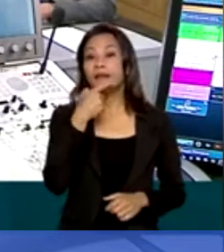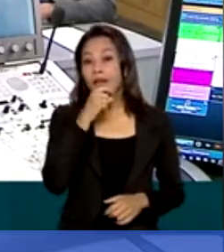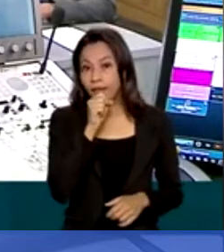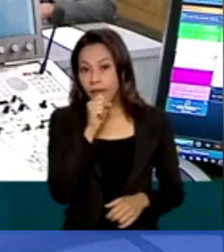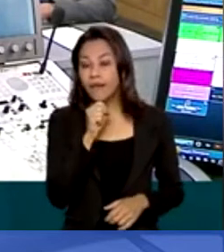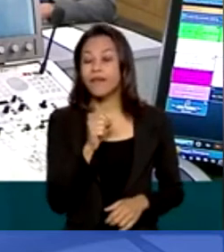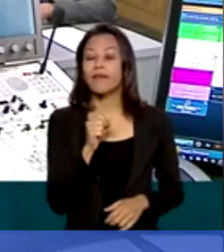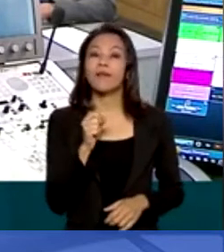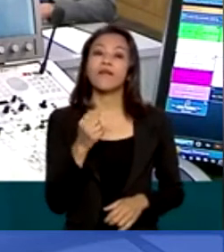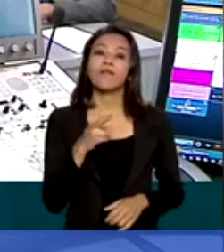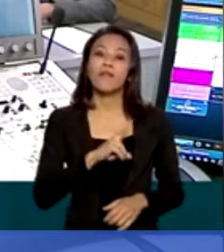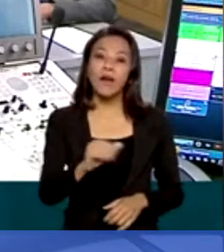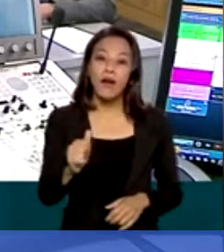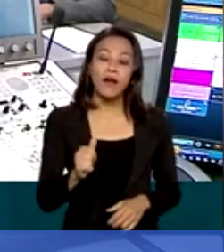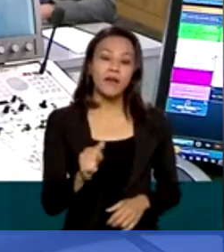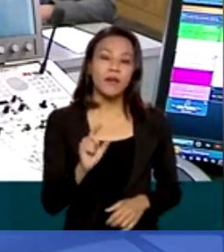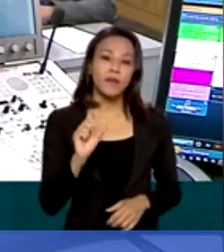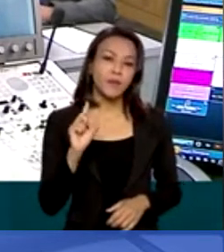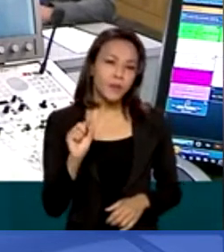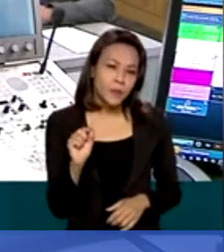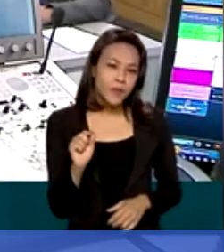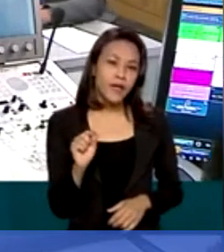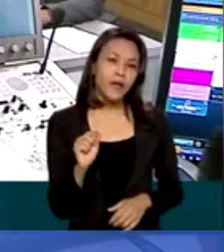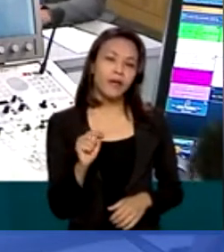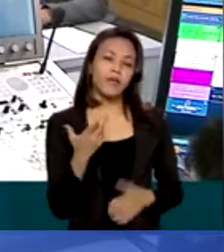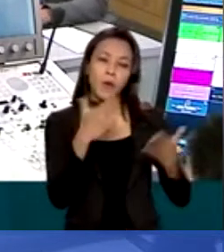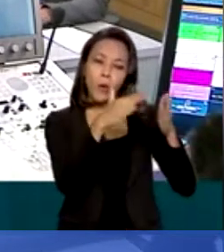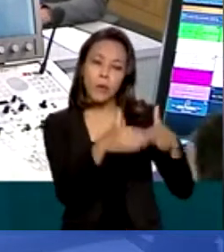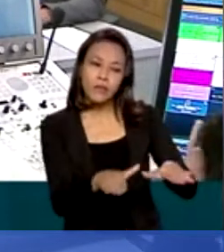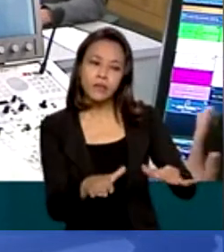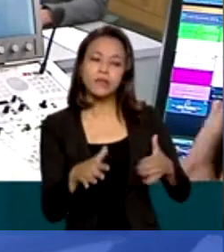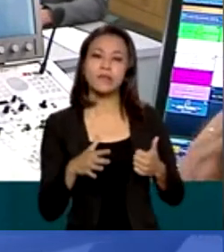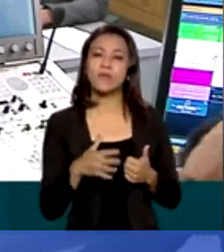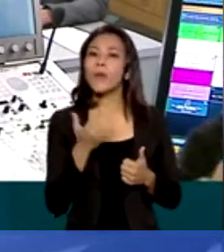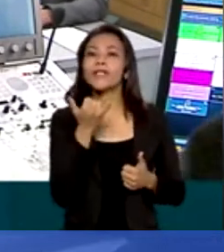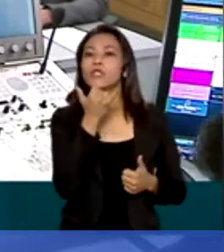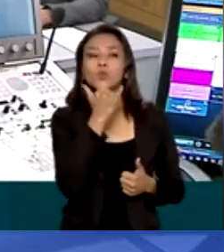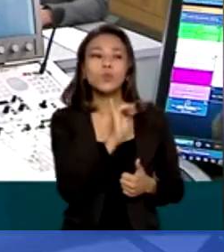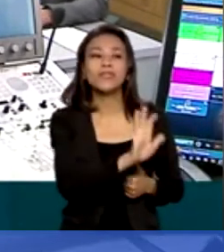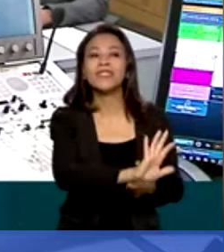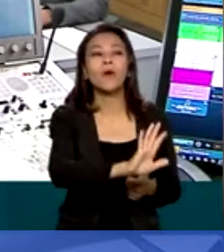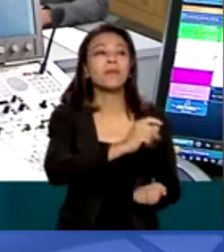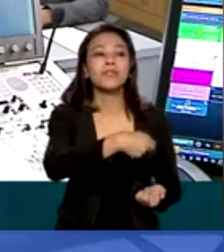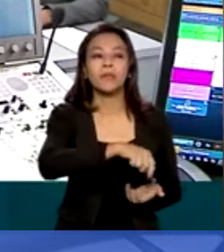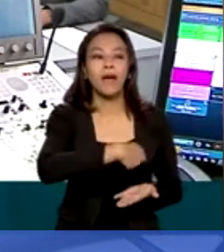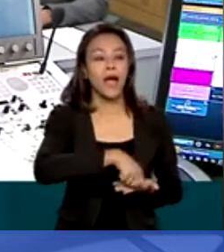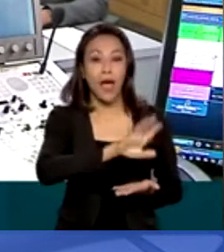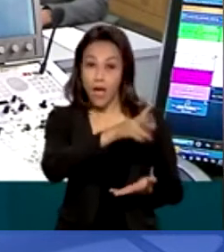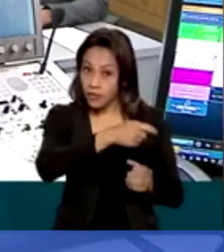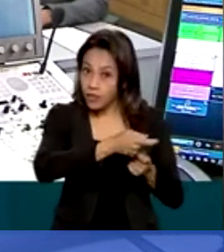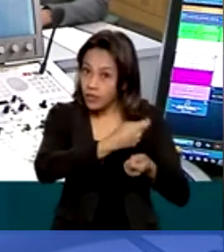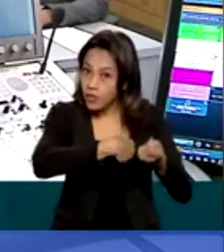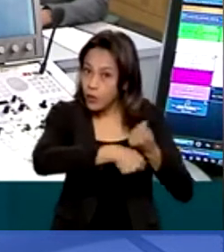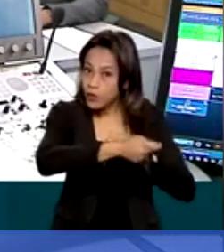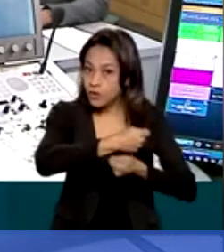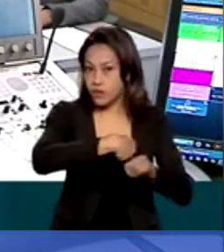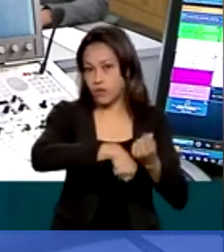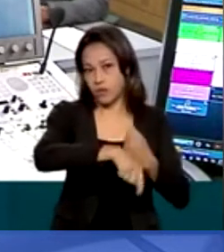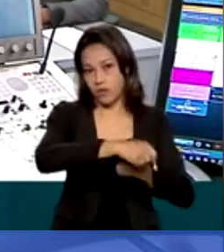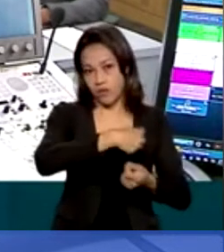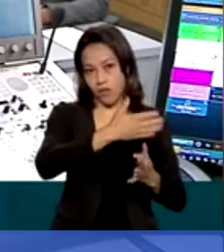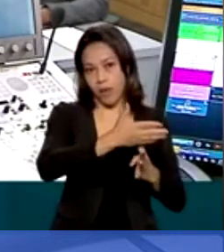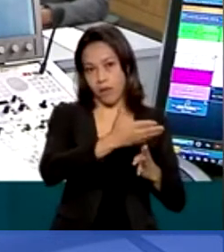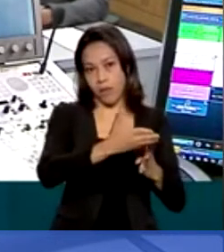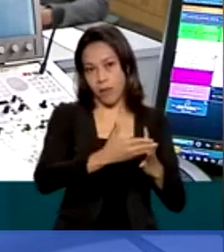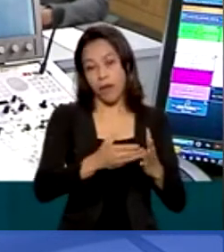na negociação um tipo de abono, não é um perdão de dívida, é uma renegociação, serão os